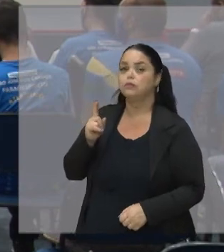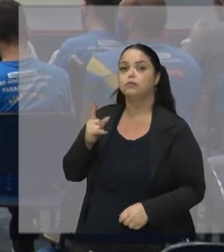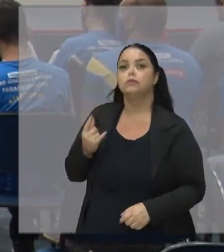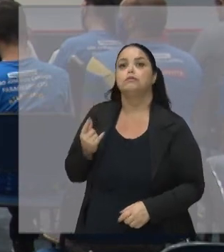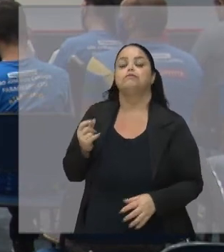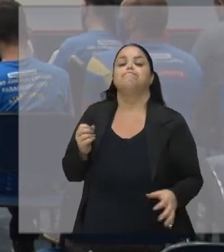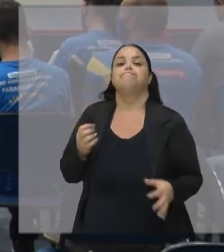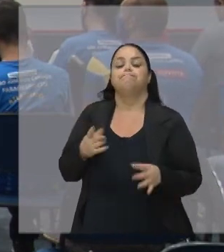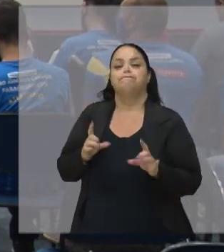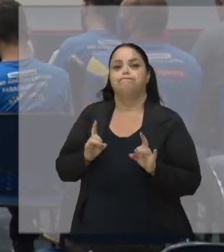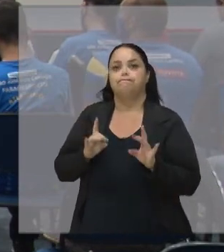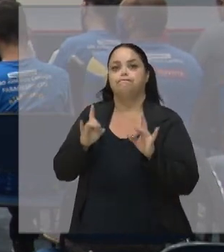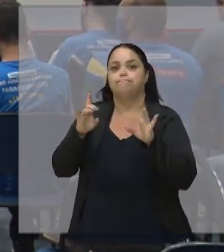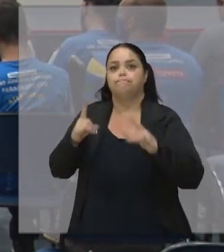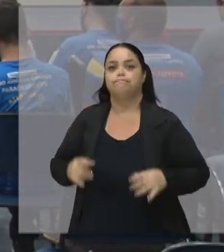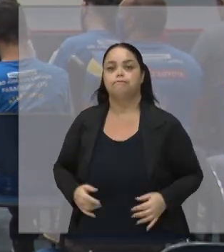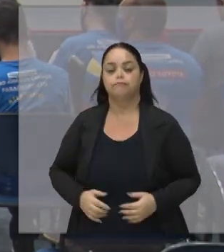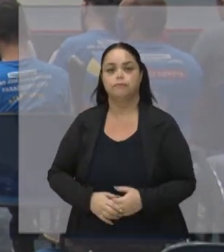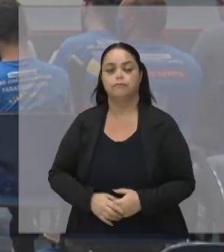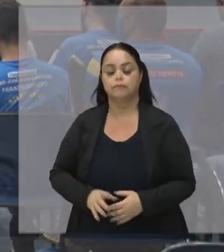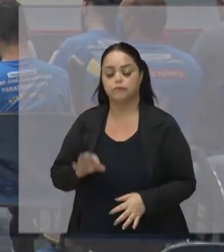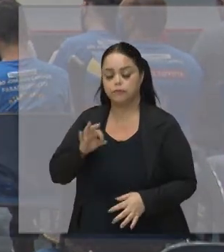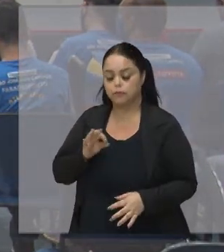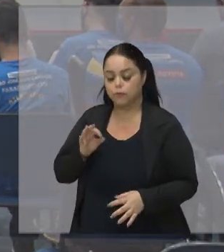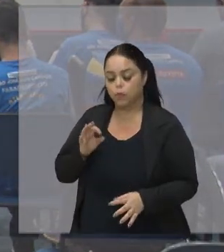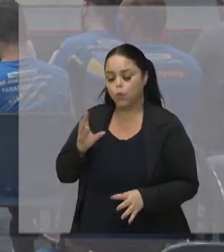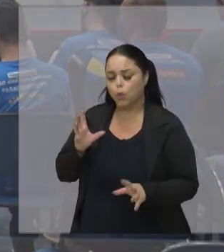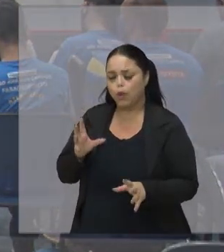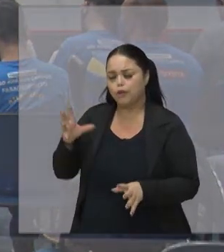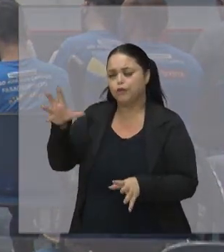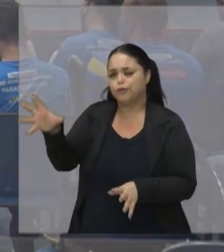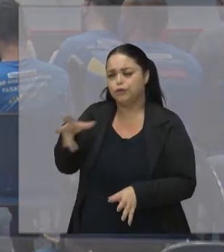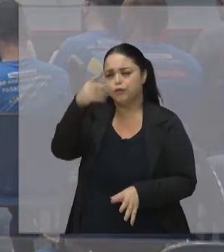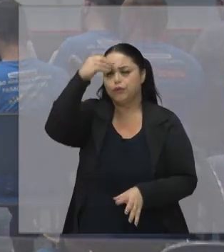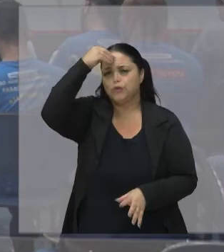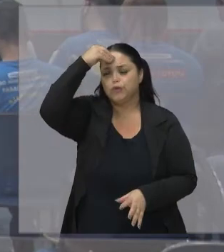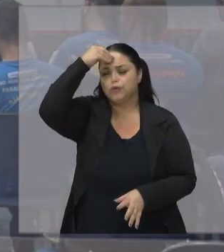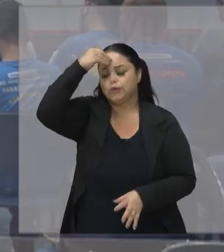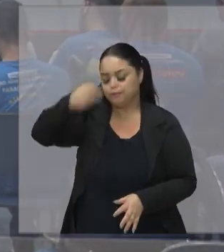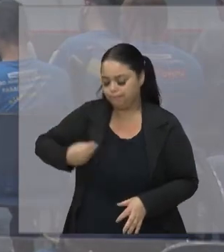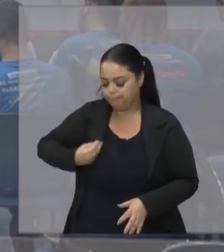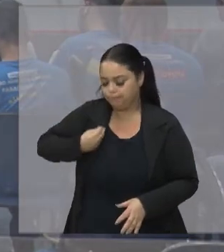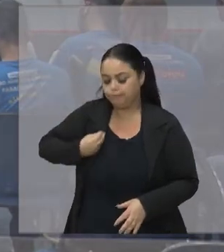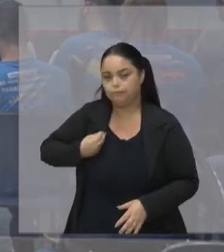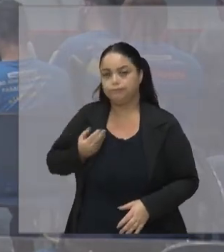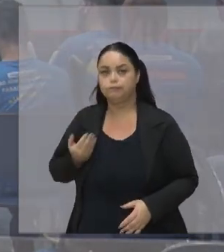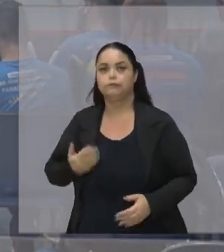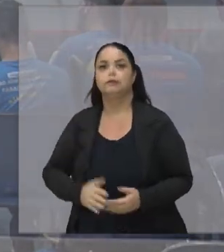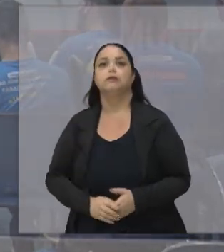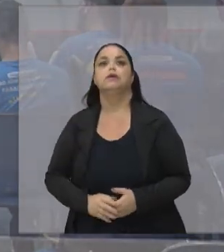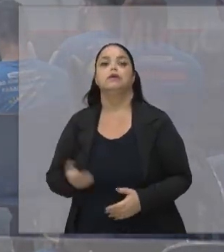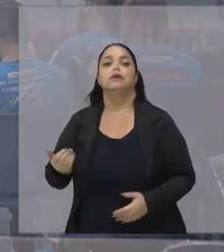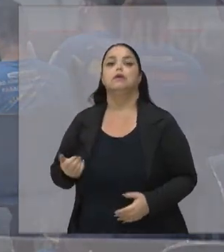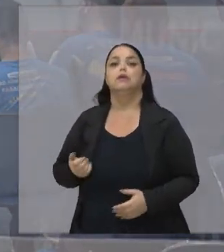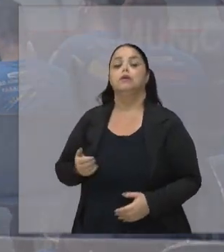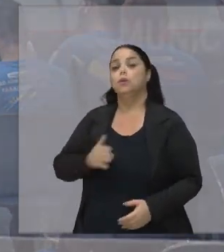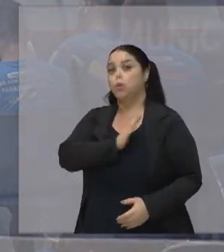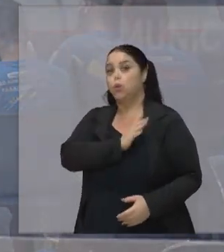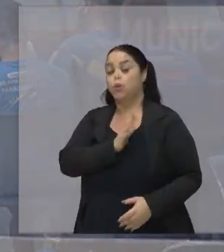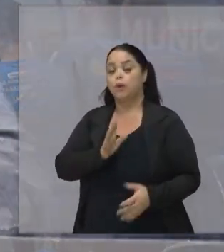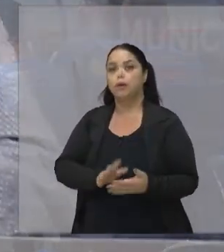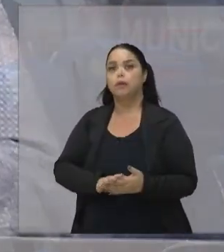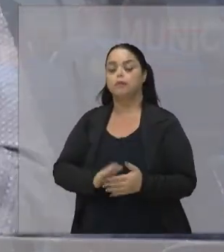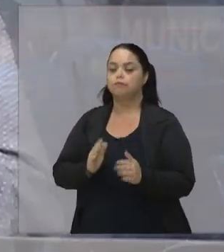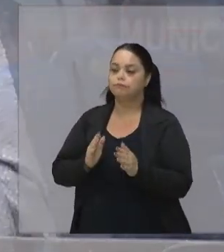algo muito precioso, uma semente que o Senhor está lançando na nossa vida, nosso coração, na nossa mente, que vai trazer no seu